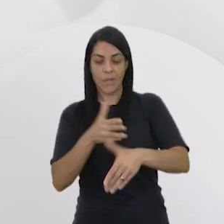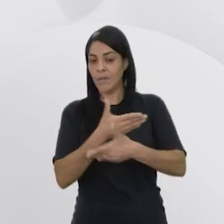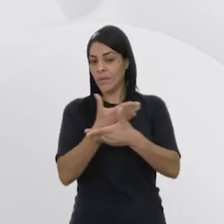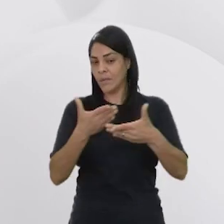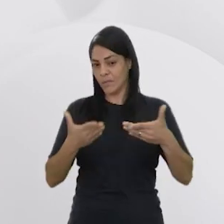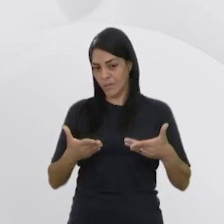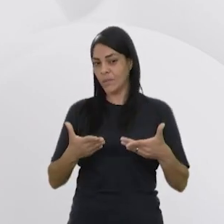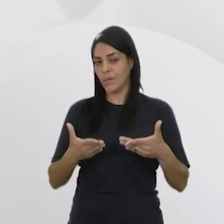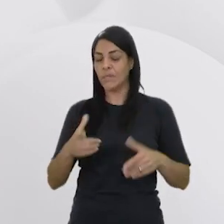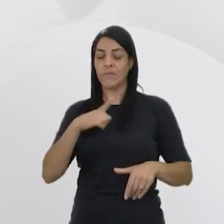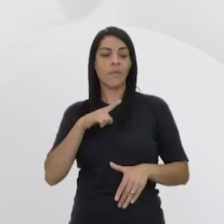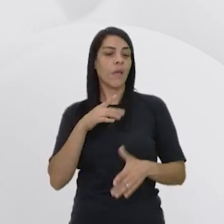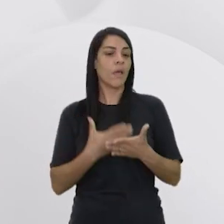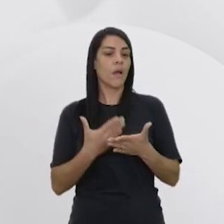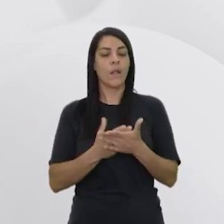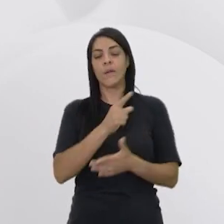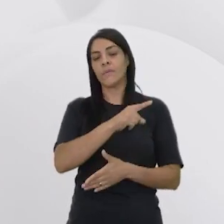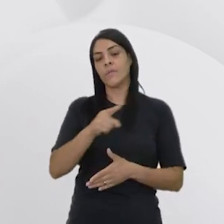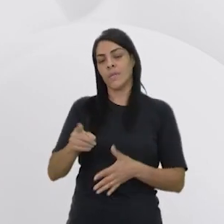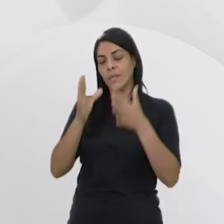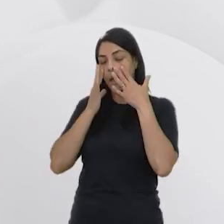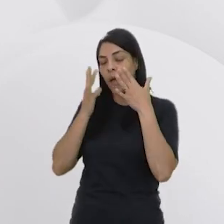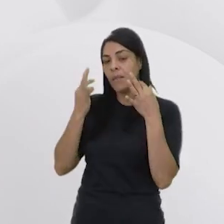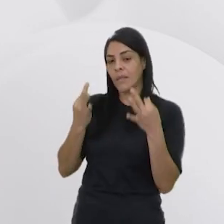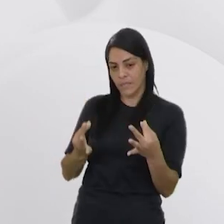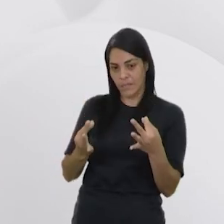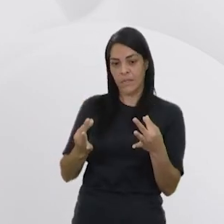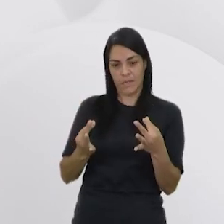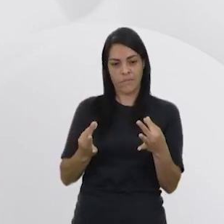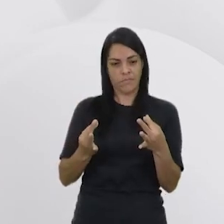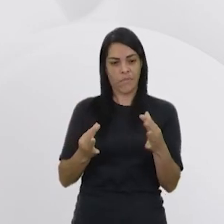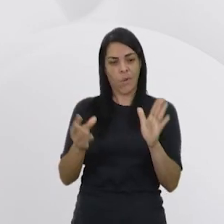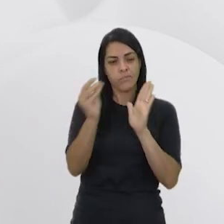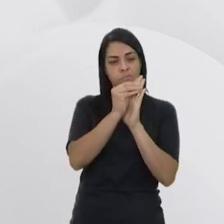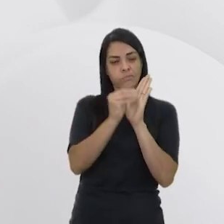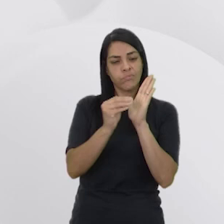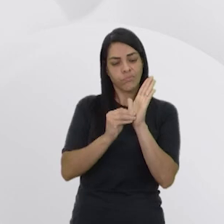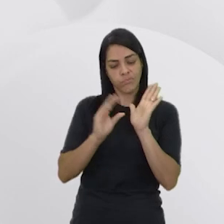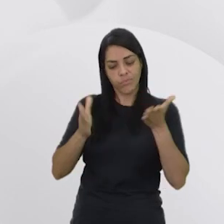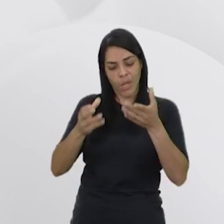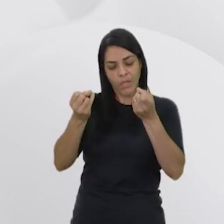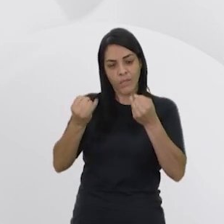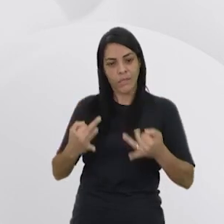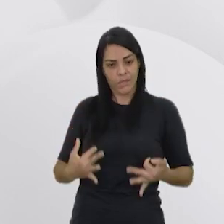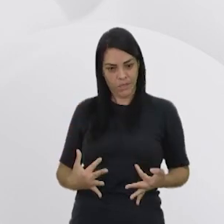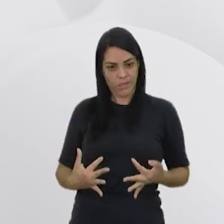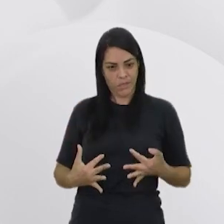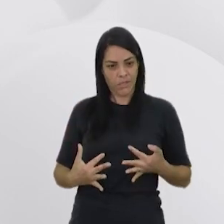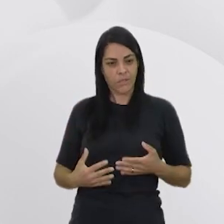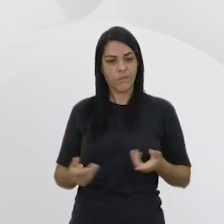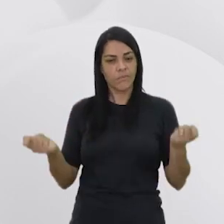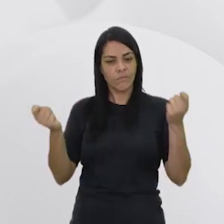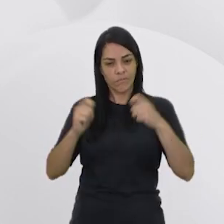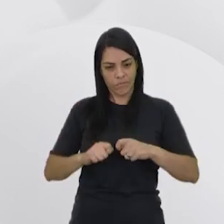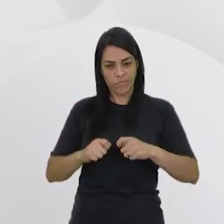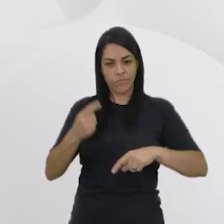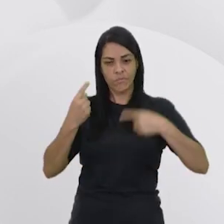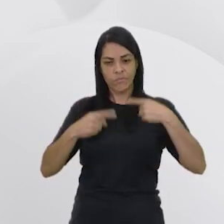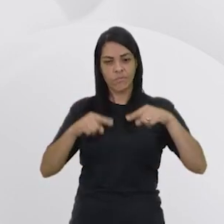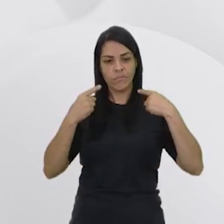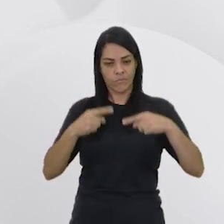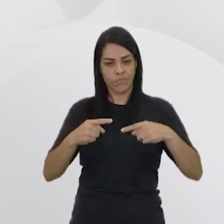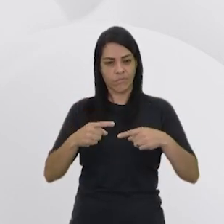dando essa aula, vocês vão prestar atenção nesses itens que eu estou falando para vocês. Possibilidade de discussões que